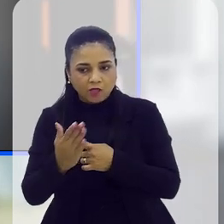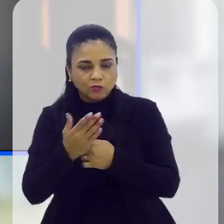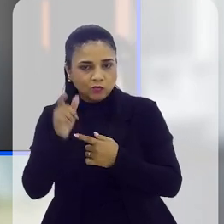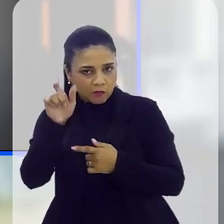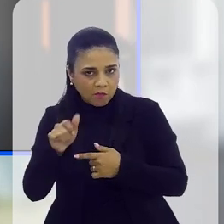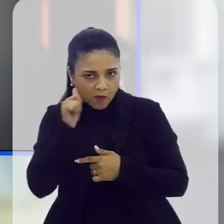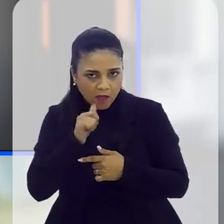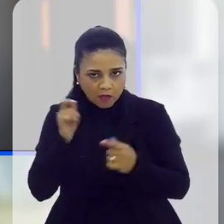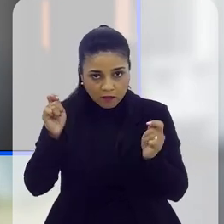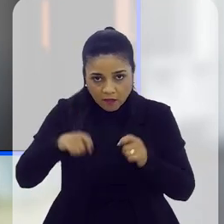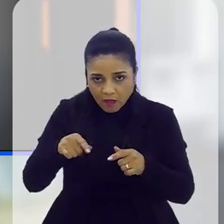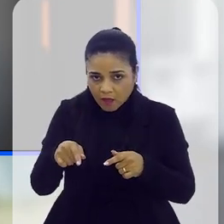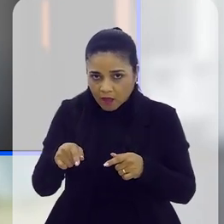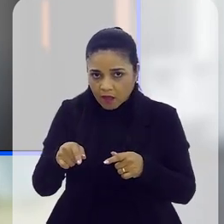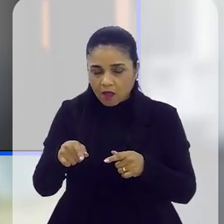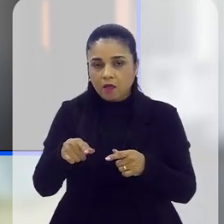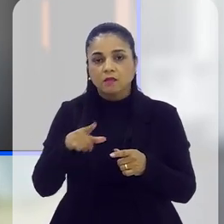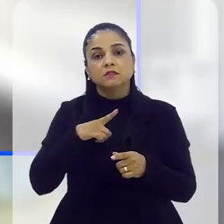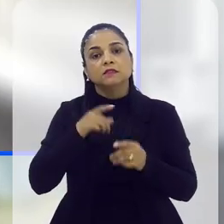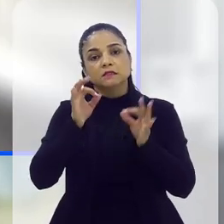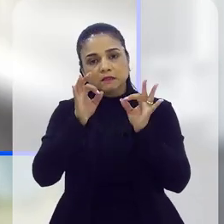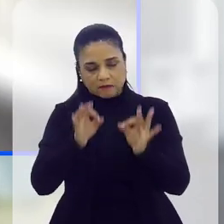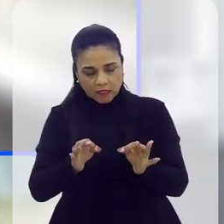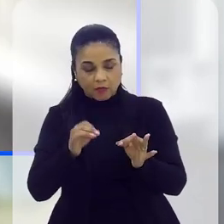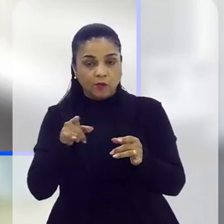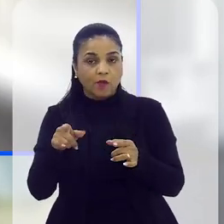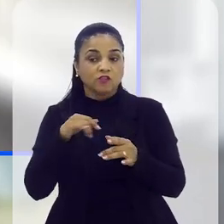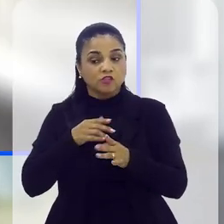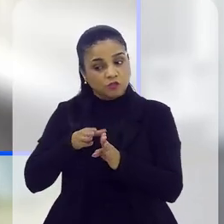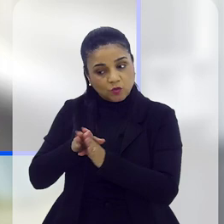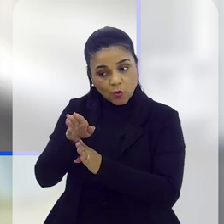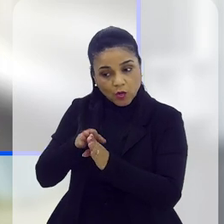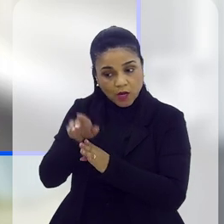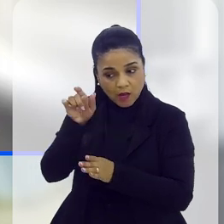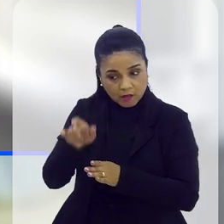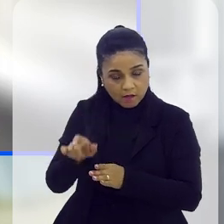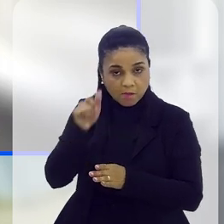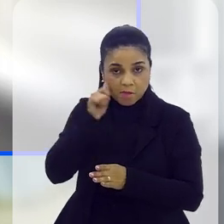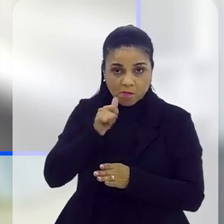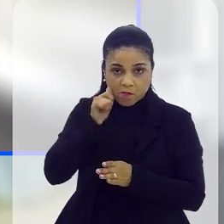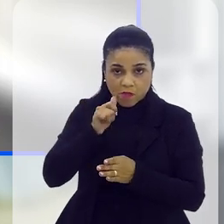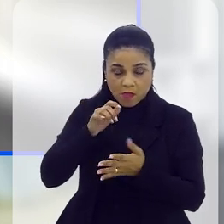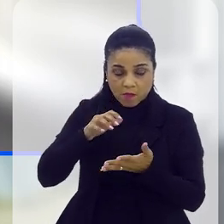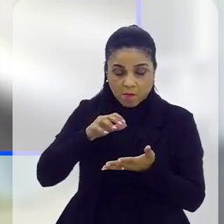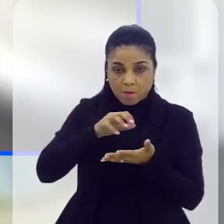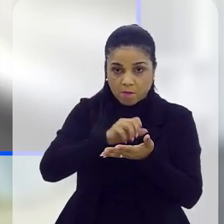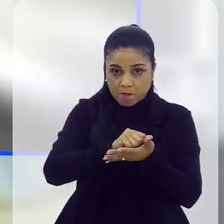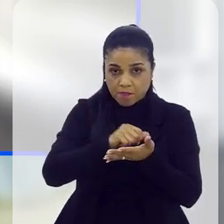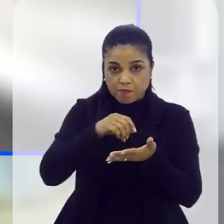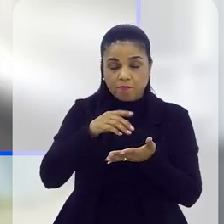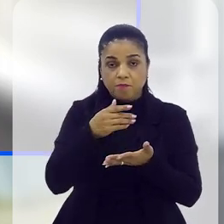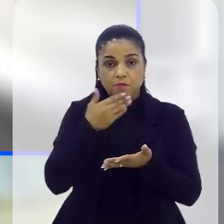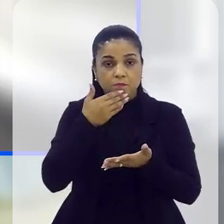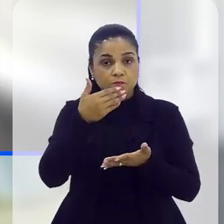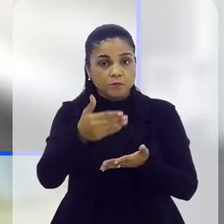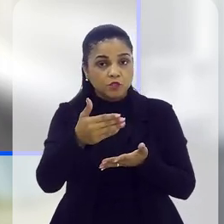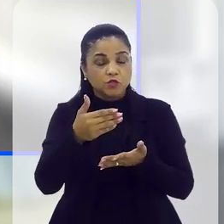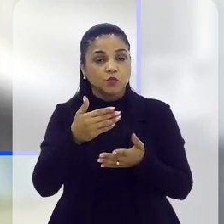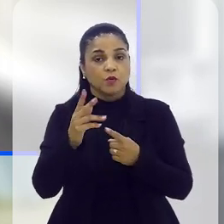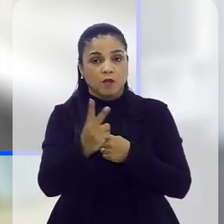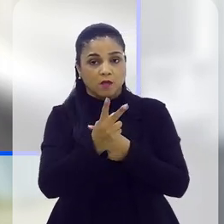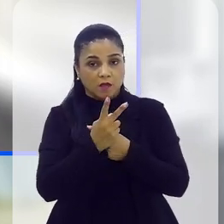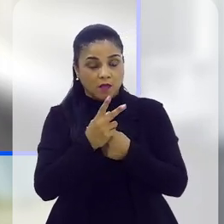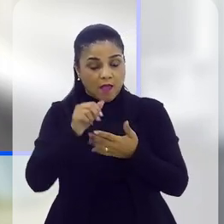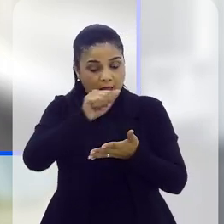buscando aí uma medida protetiva, é isso? Exato. A gente recomenda que depois que ela faz o processo de pedia protetiva, ela